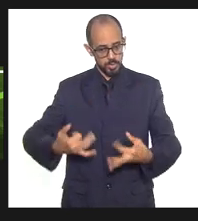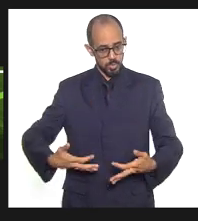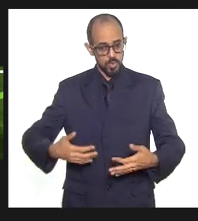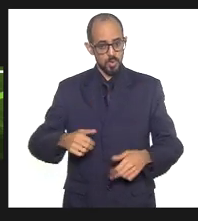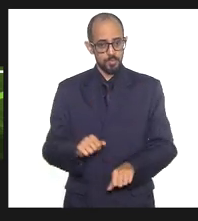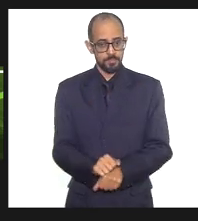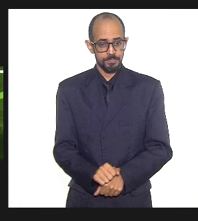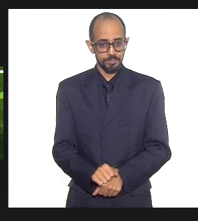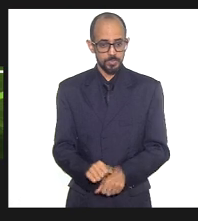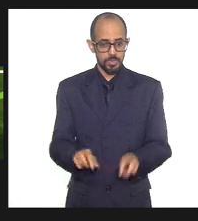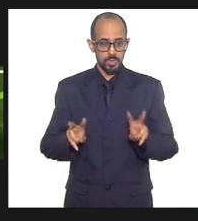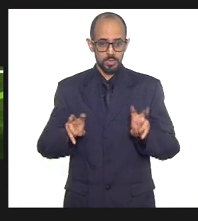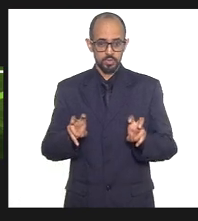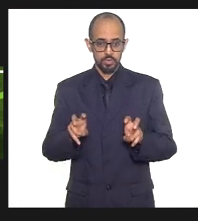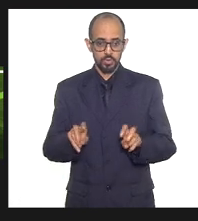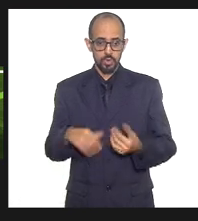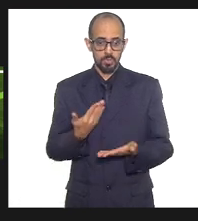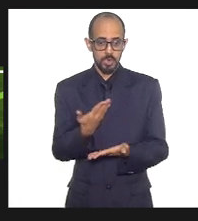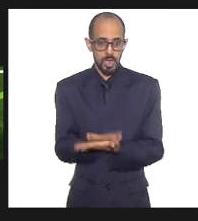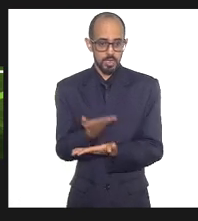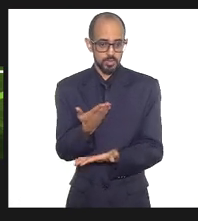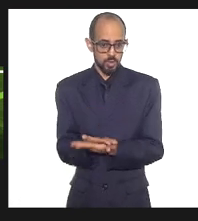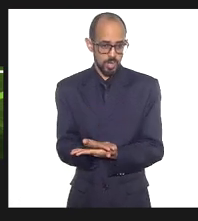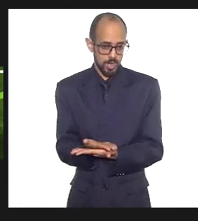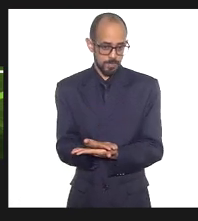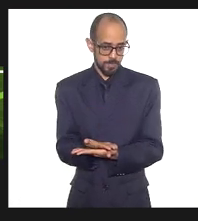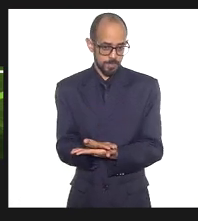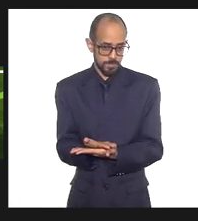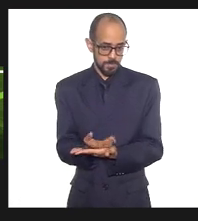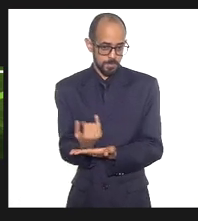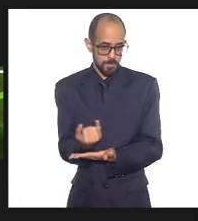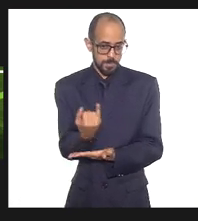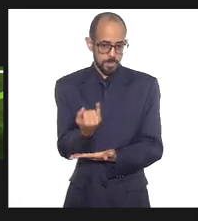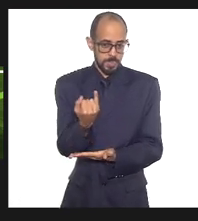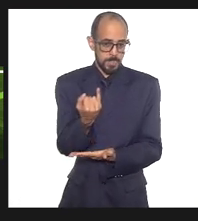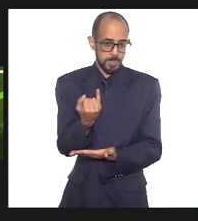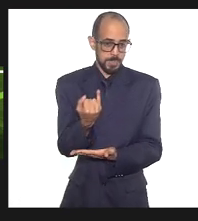a questão da escola, muito importante,